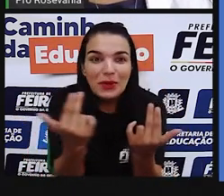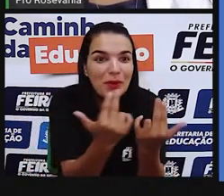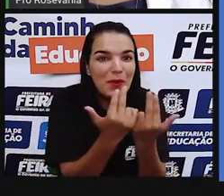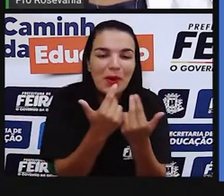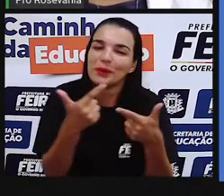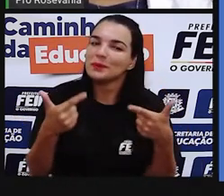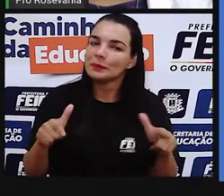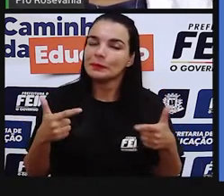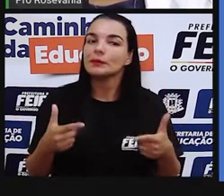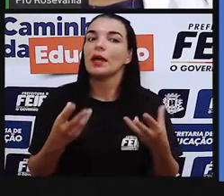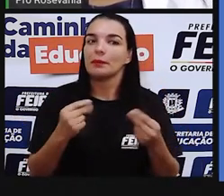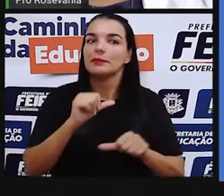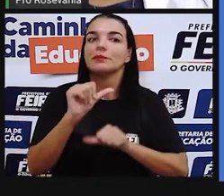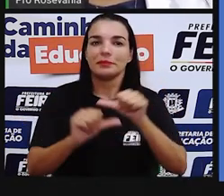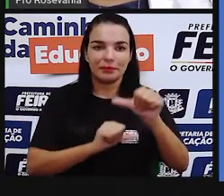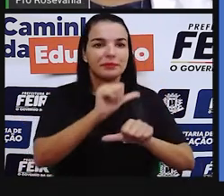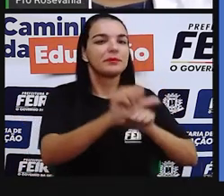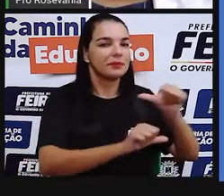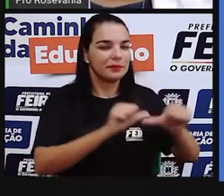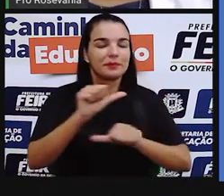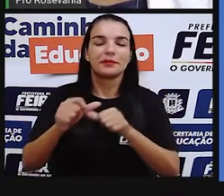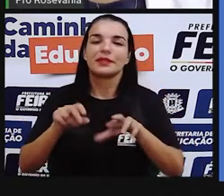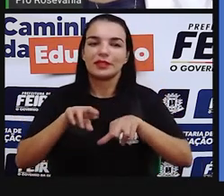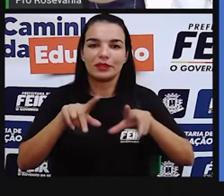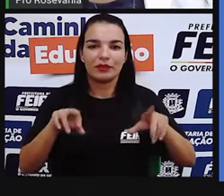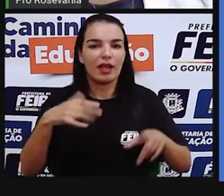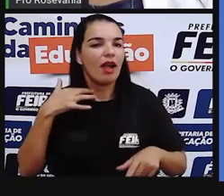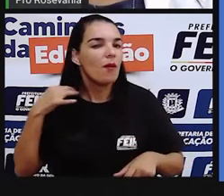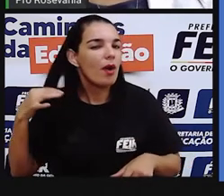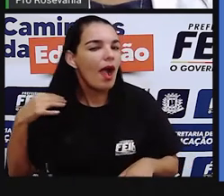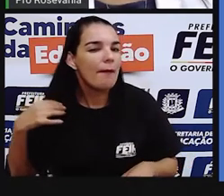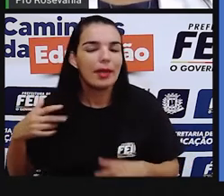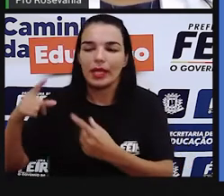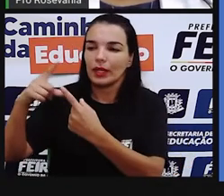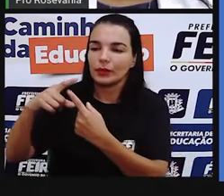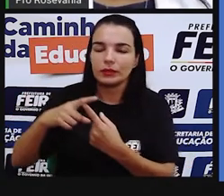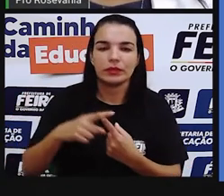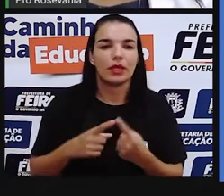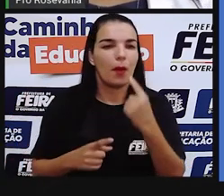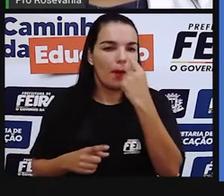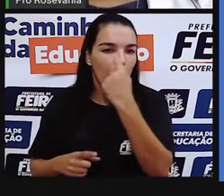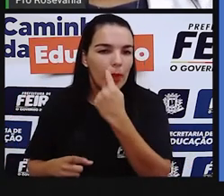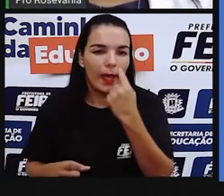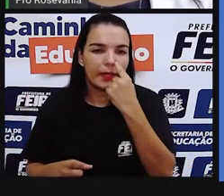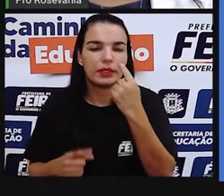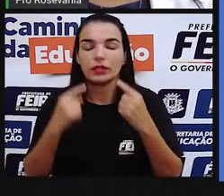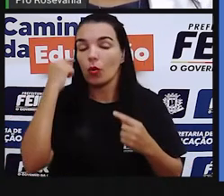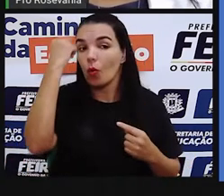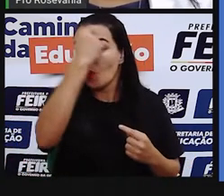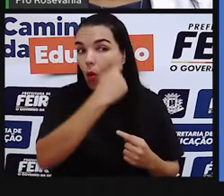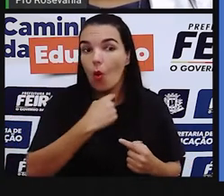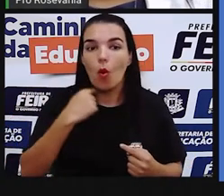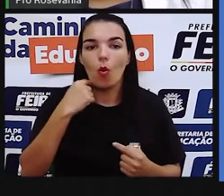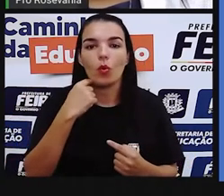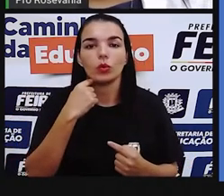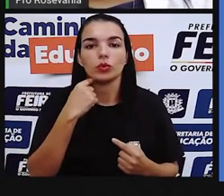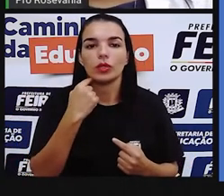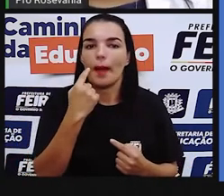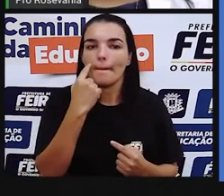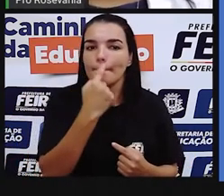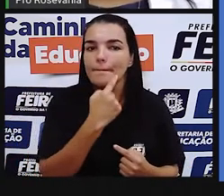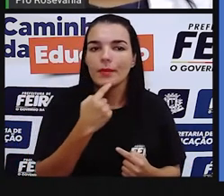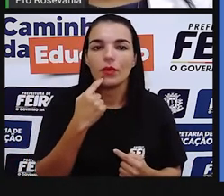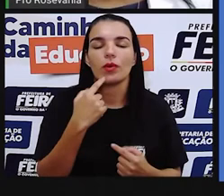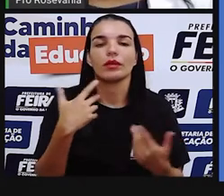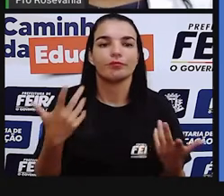né? Bastante diversificados, né? Cabelo, formato de nariz, formato de boca, de origem, né? Formato do próprio